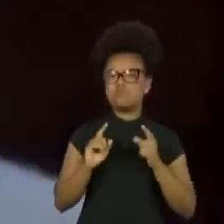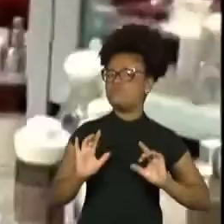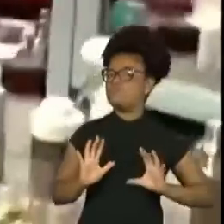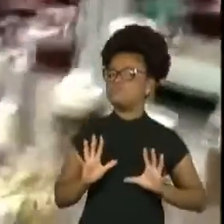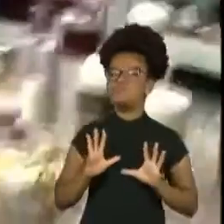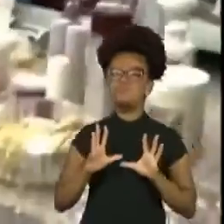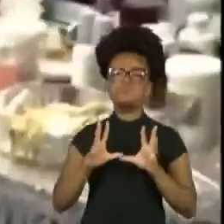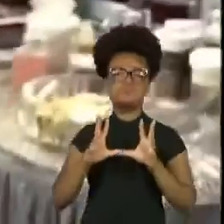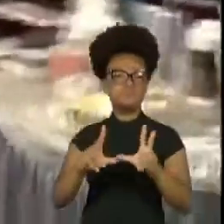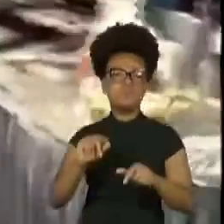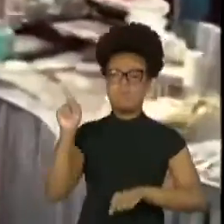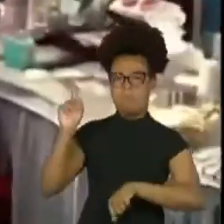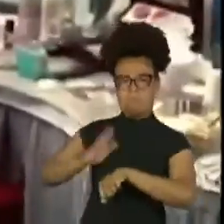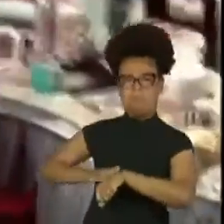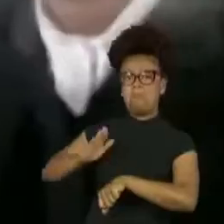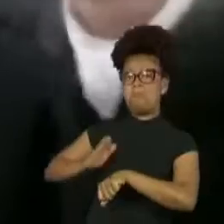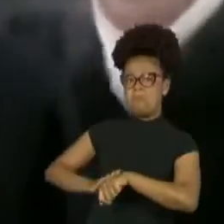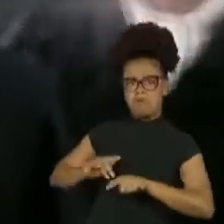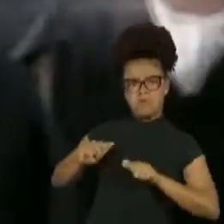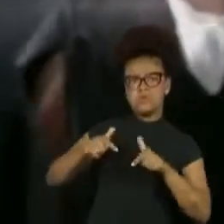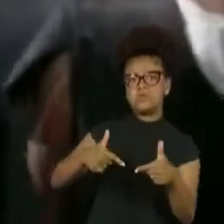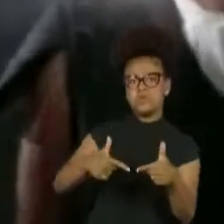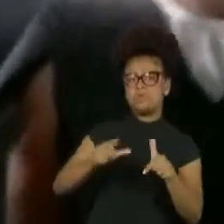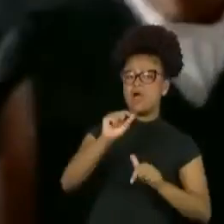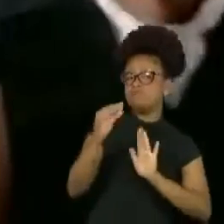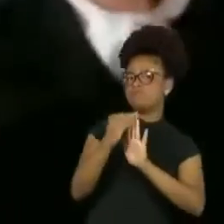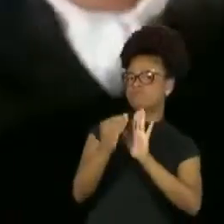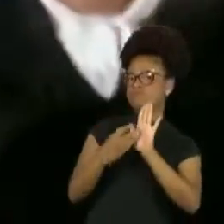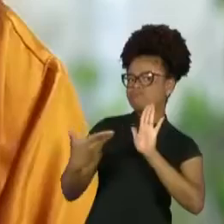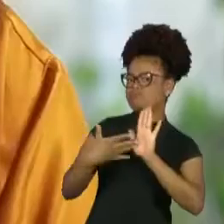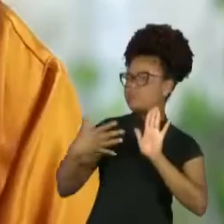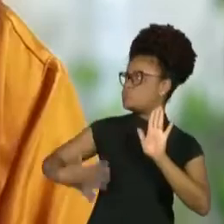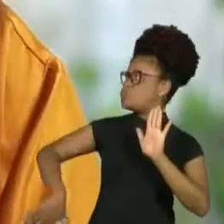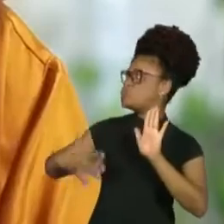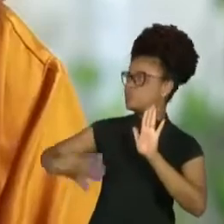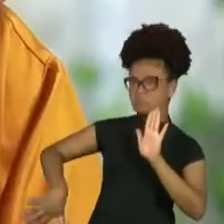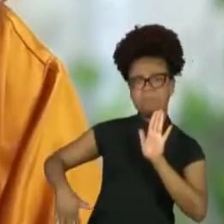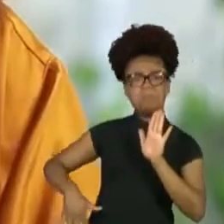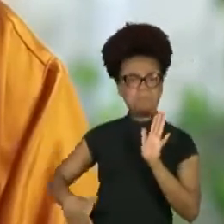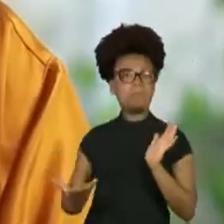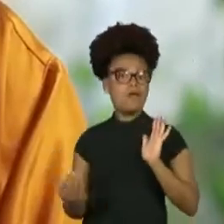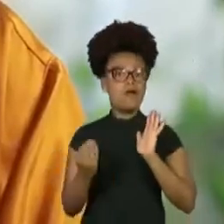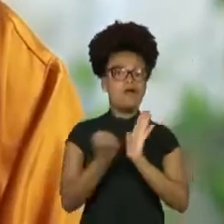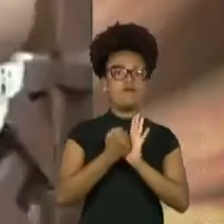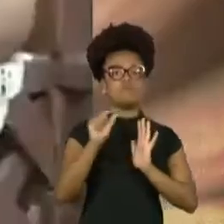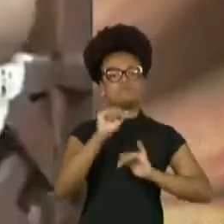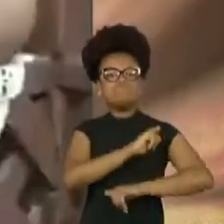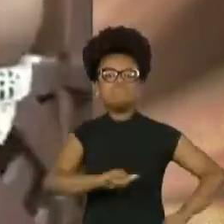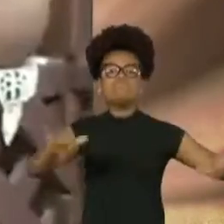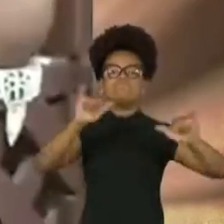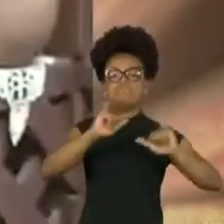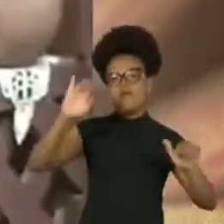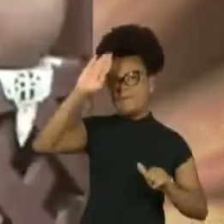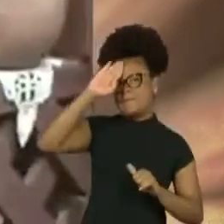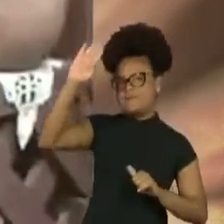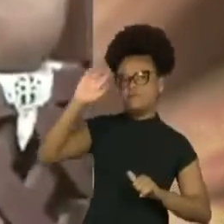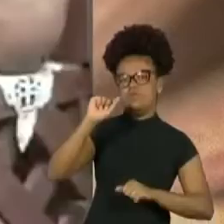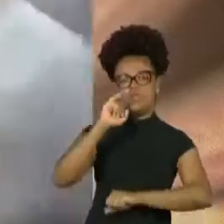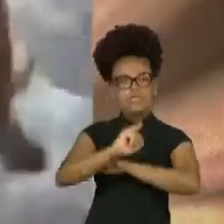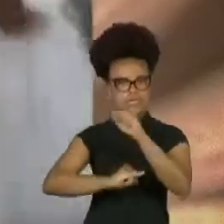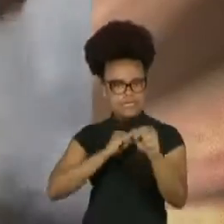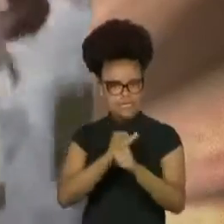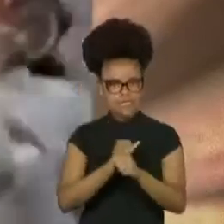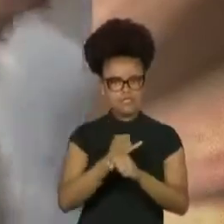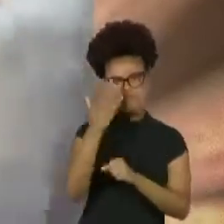para ela. Com a agenda lotada, virou garota propaganda de grandes marcas, principalmente na internet. Uma carreira de sucesso,